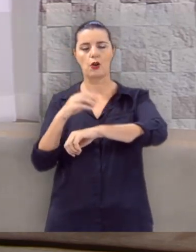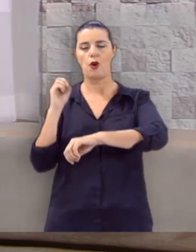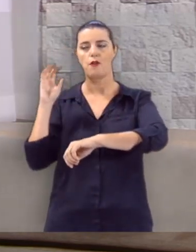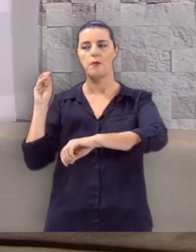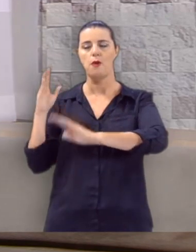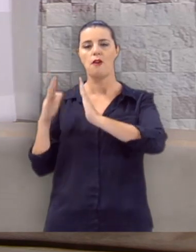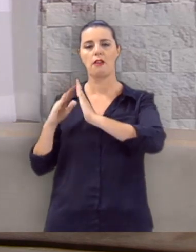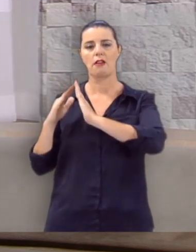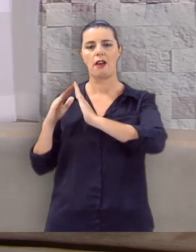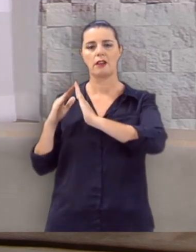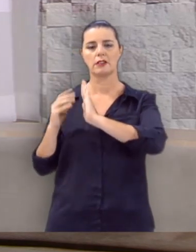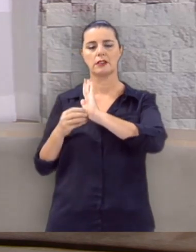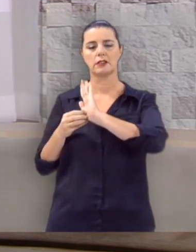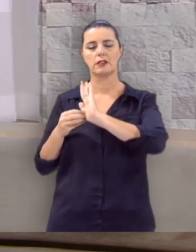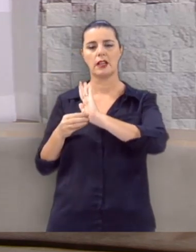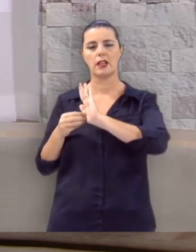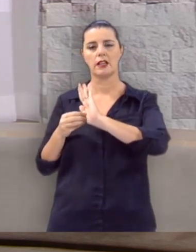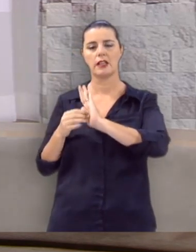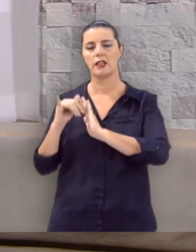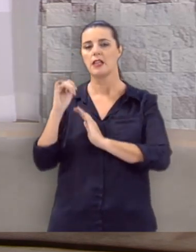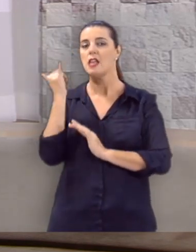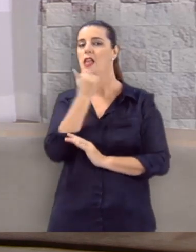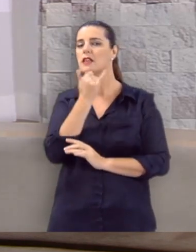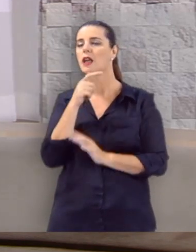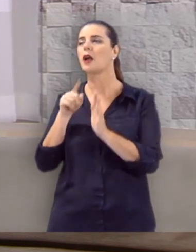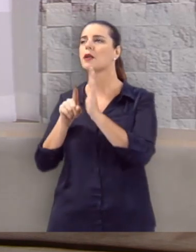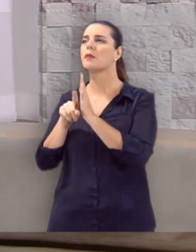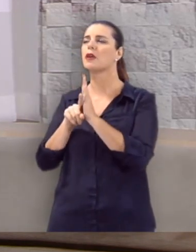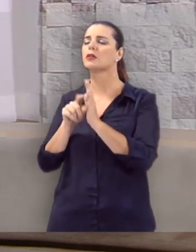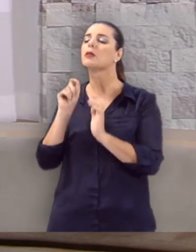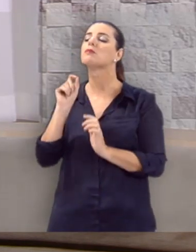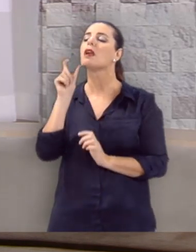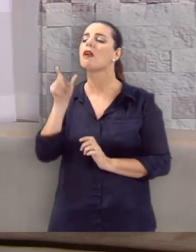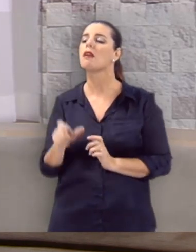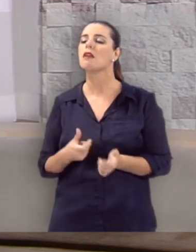casa com 71 anos, Isaac perguntou para ele, quem está aqui?